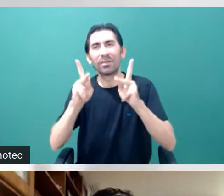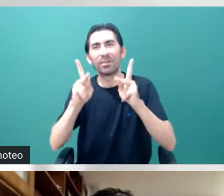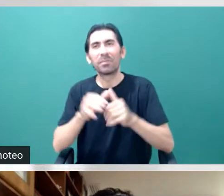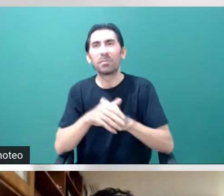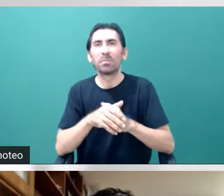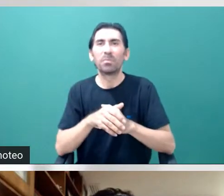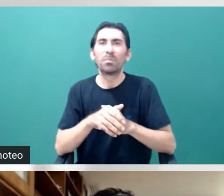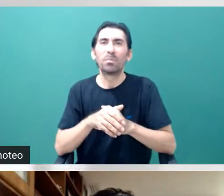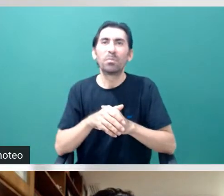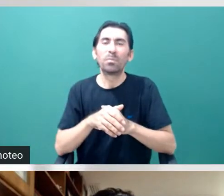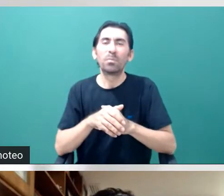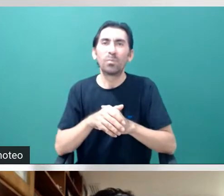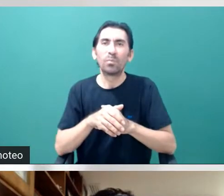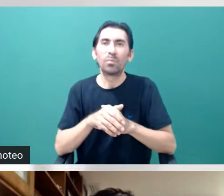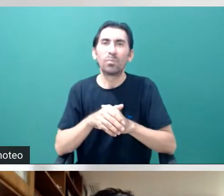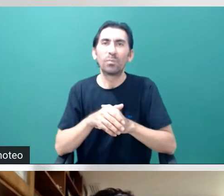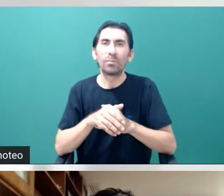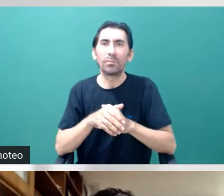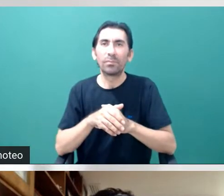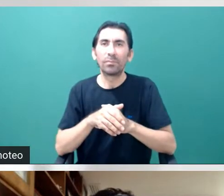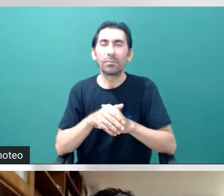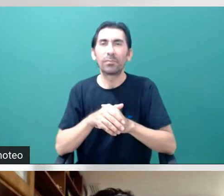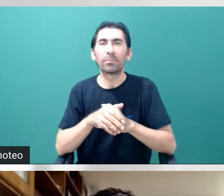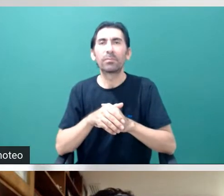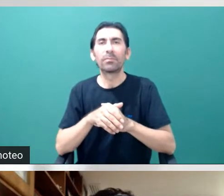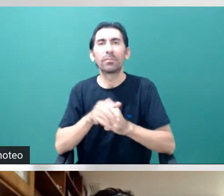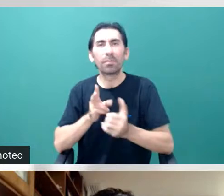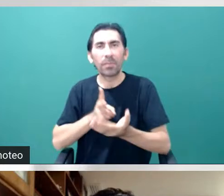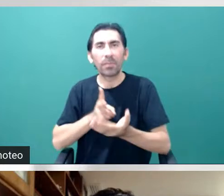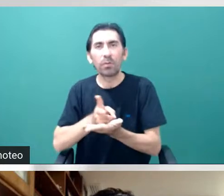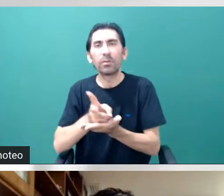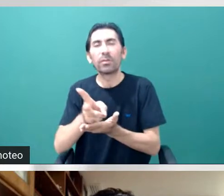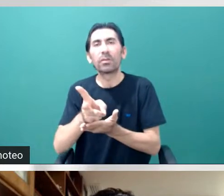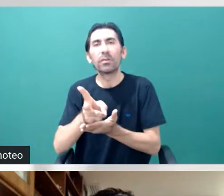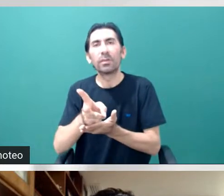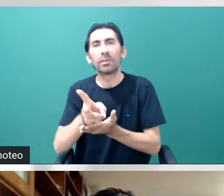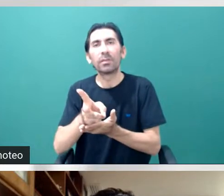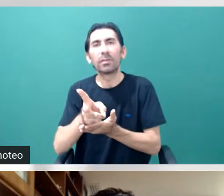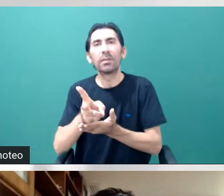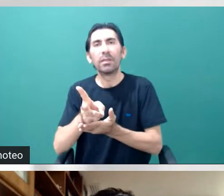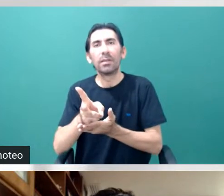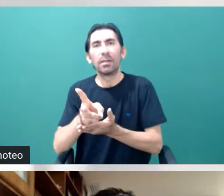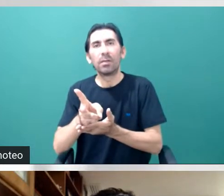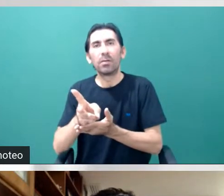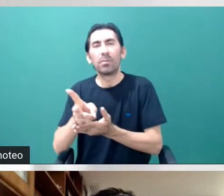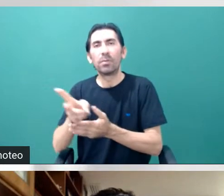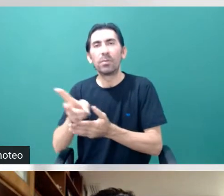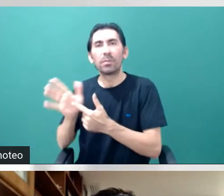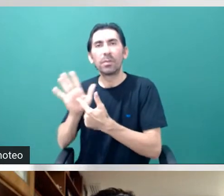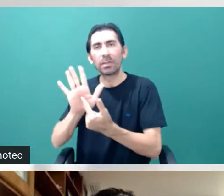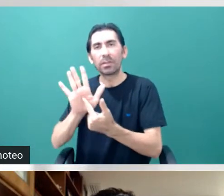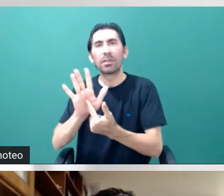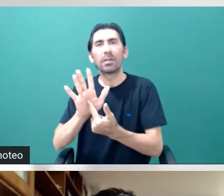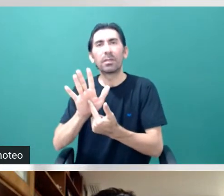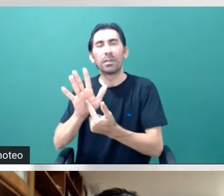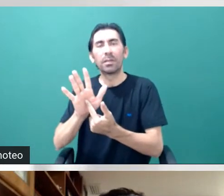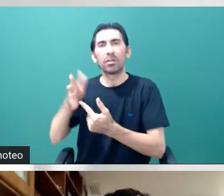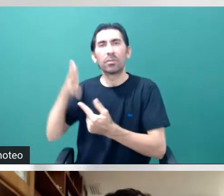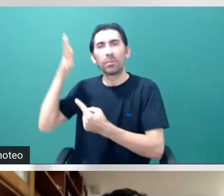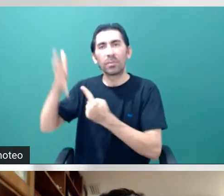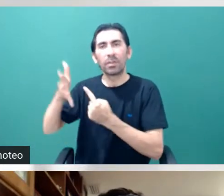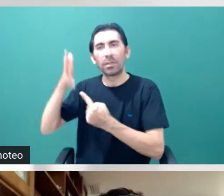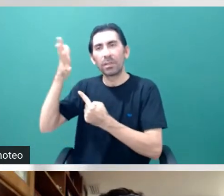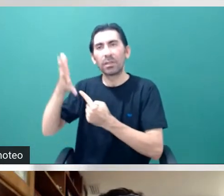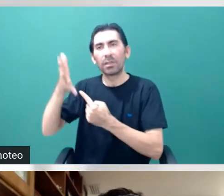Pronto. Vamos dar prosseguimento agora para a exposição do professor Kepler de Oliveira.